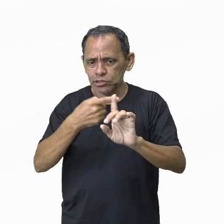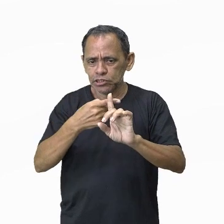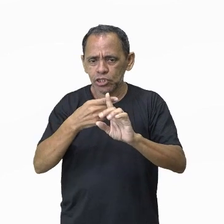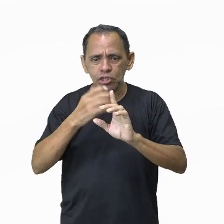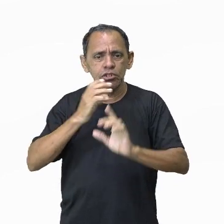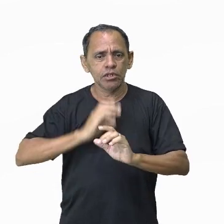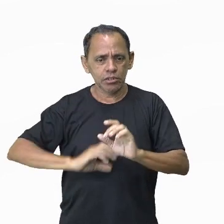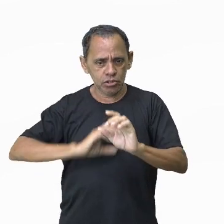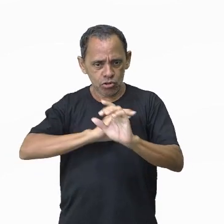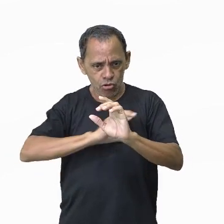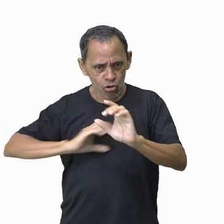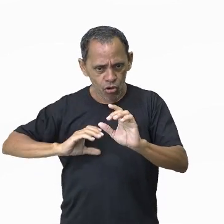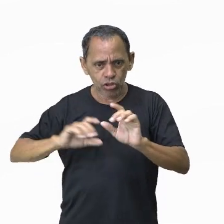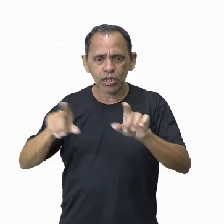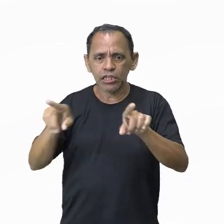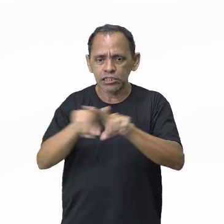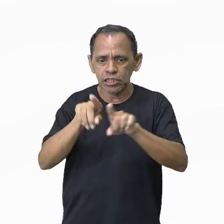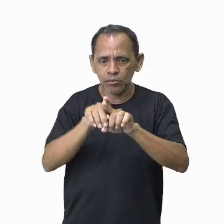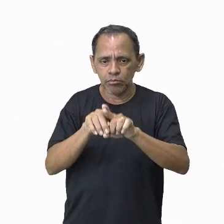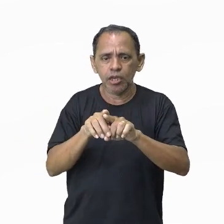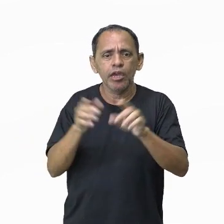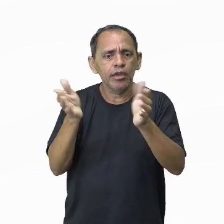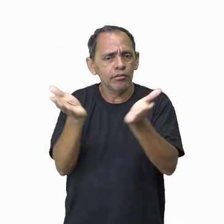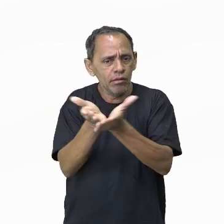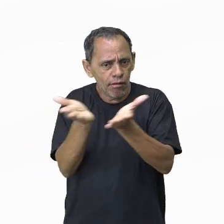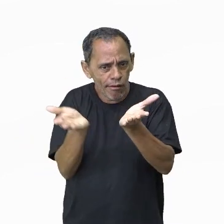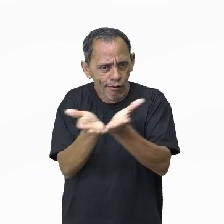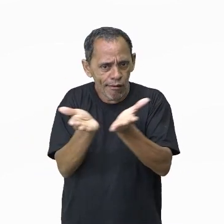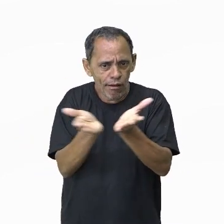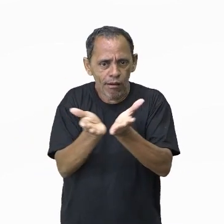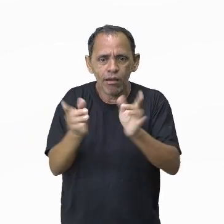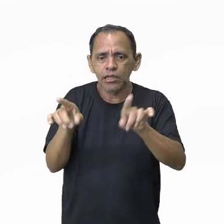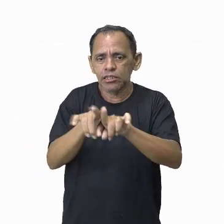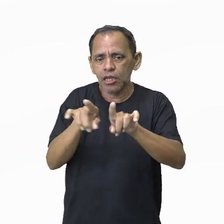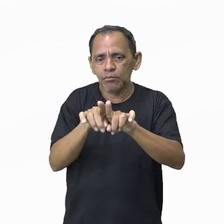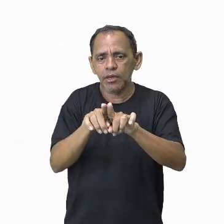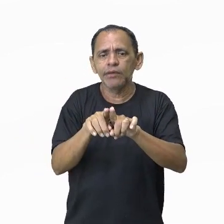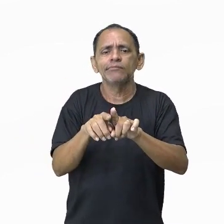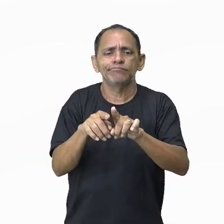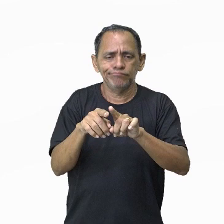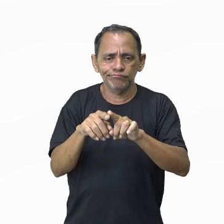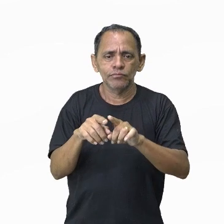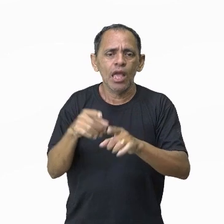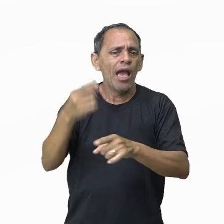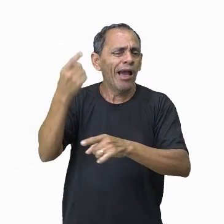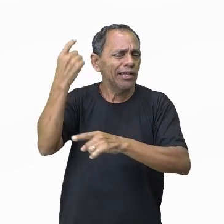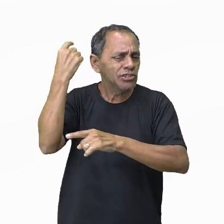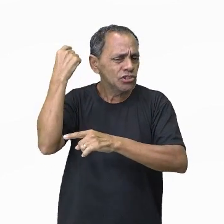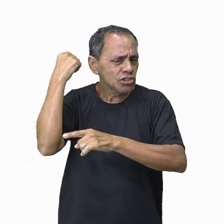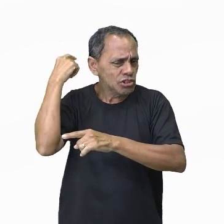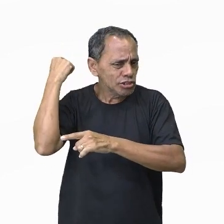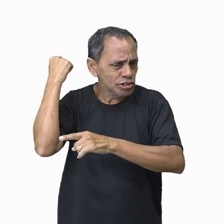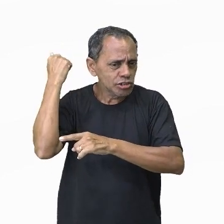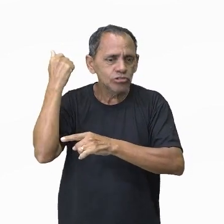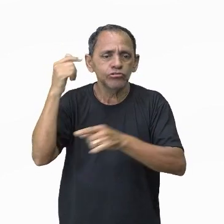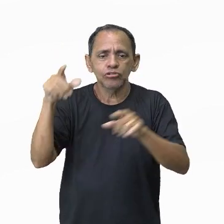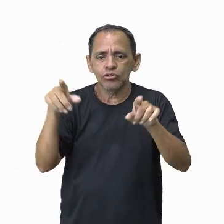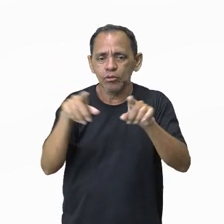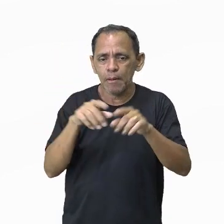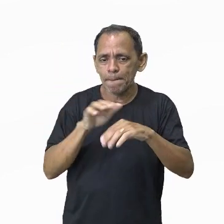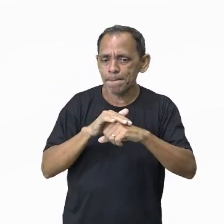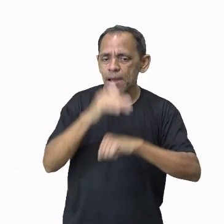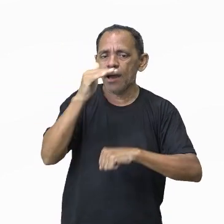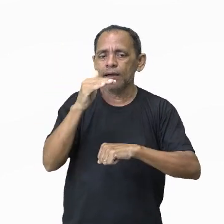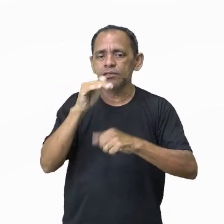que ele já faz quando está mais adulto. O batistério é mais antigo ali e característico dos frequentantes da Igreja